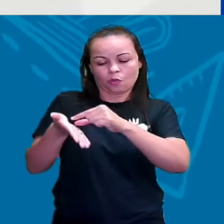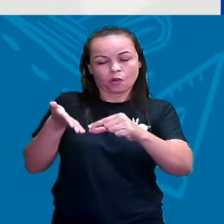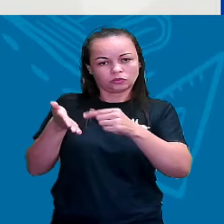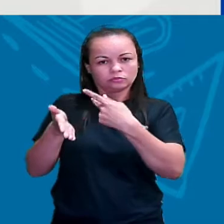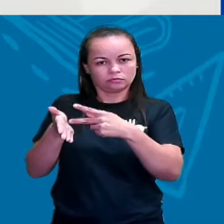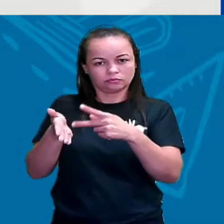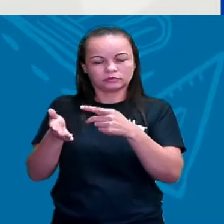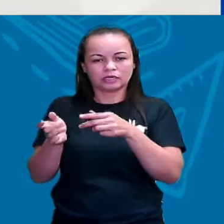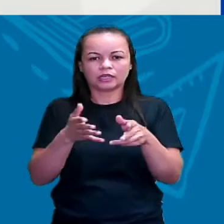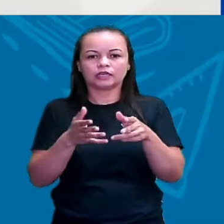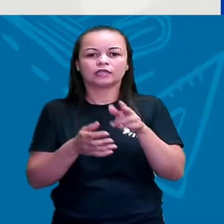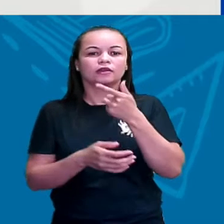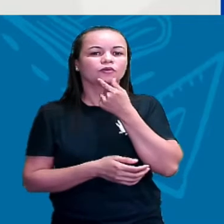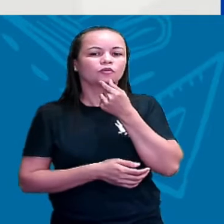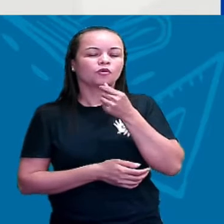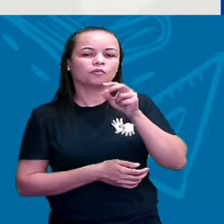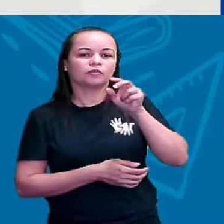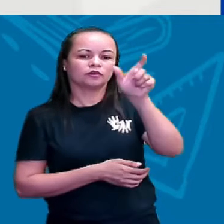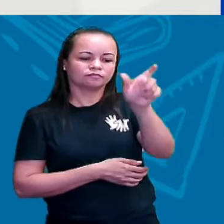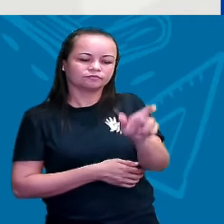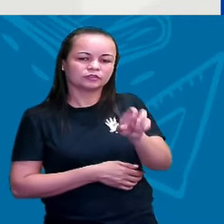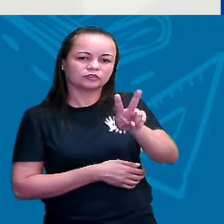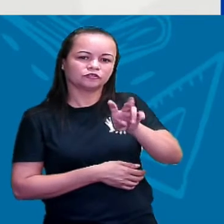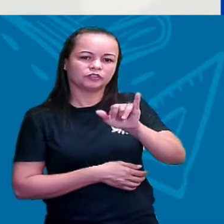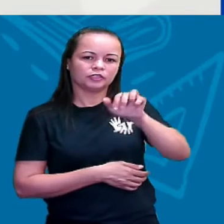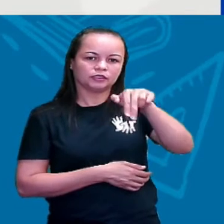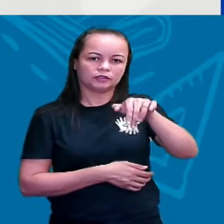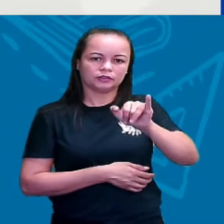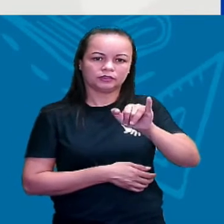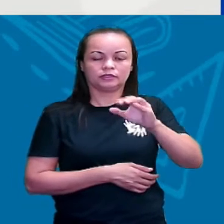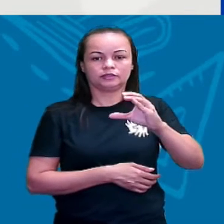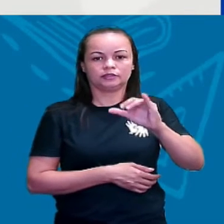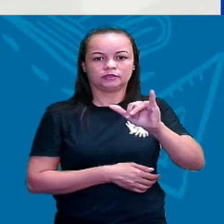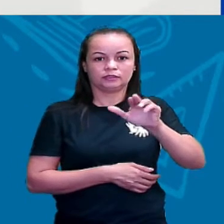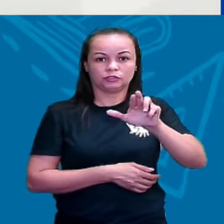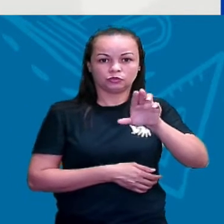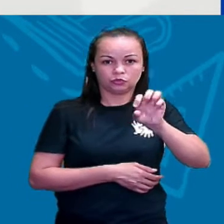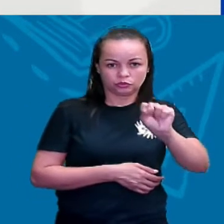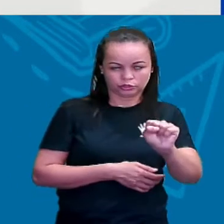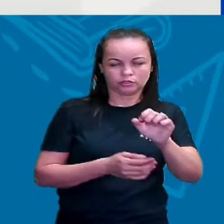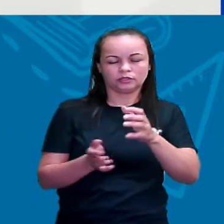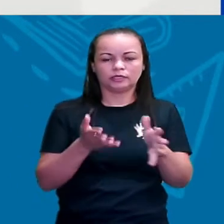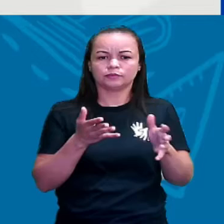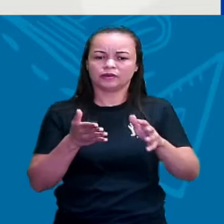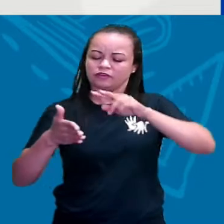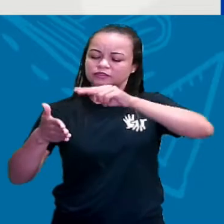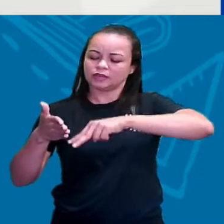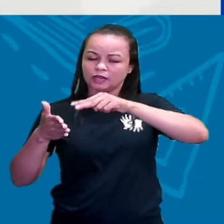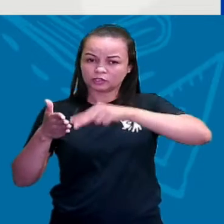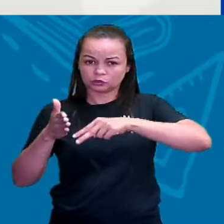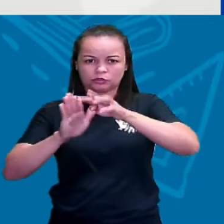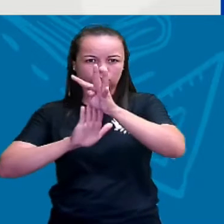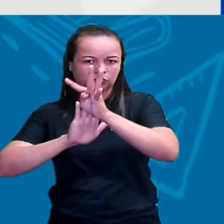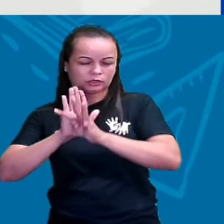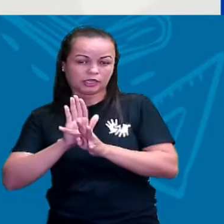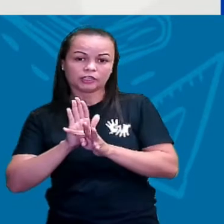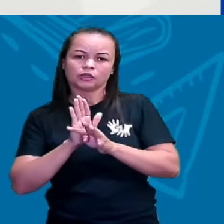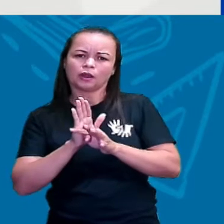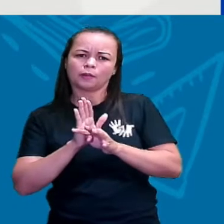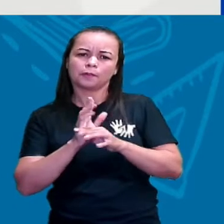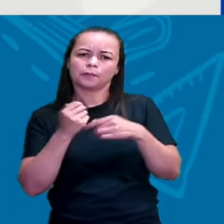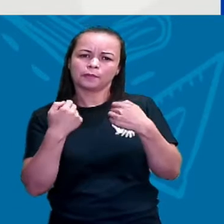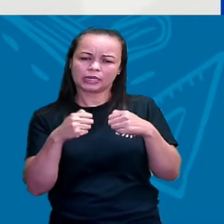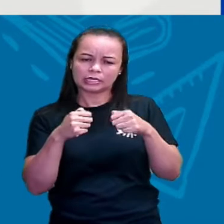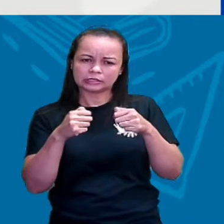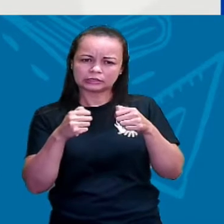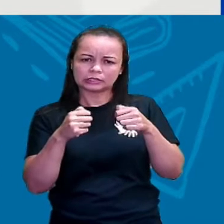Vinícius de Moraes. Isso mesmo. Está certo? Para a gente fazer a leitura de um texto, a gente precisa tentar uma informação